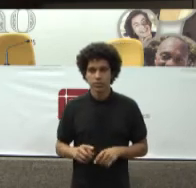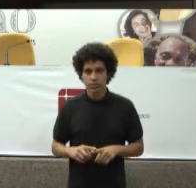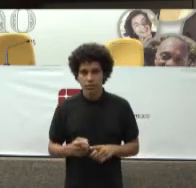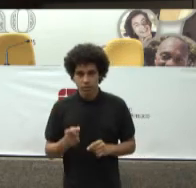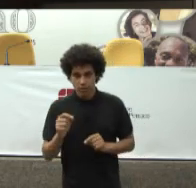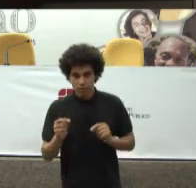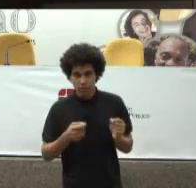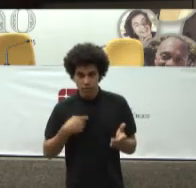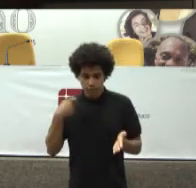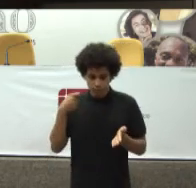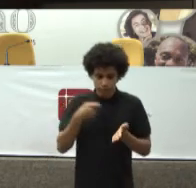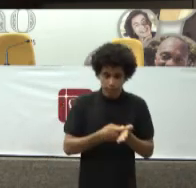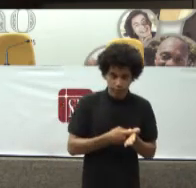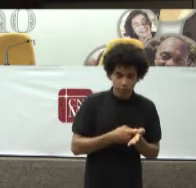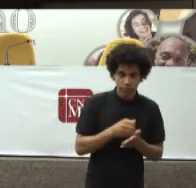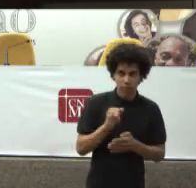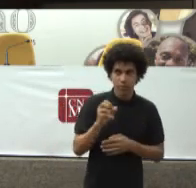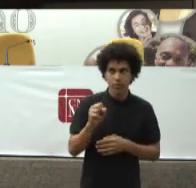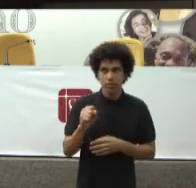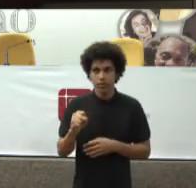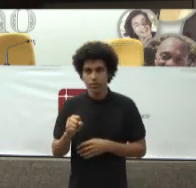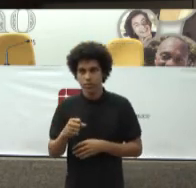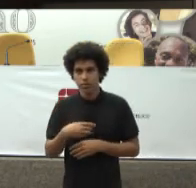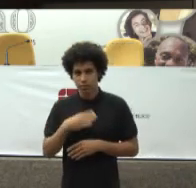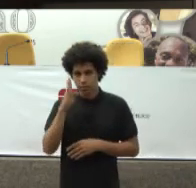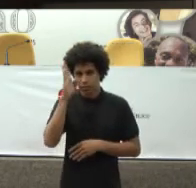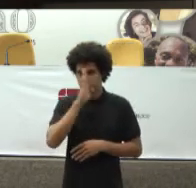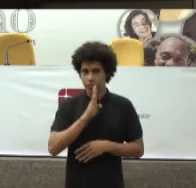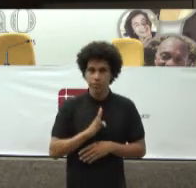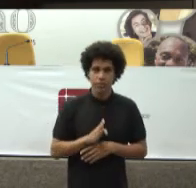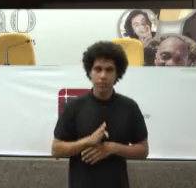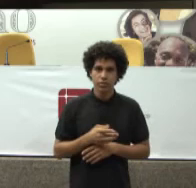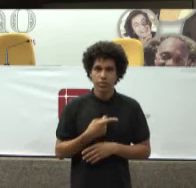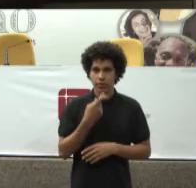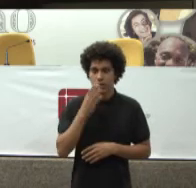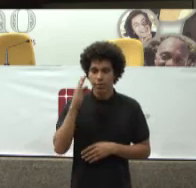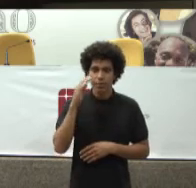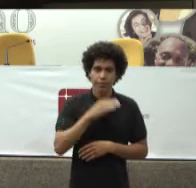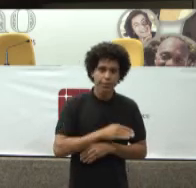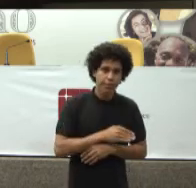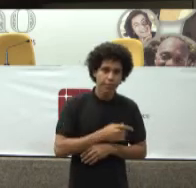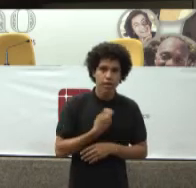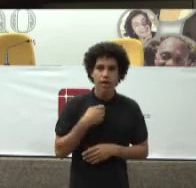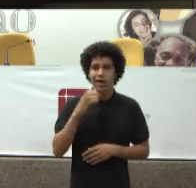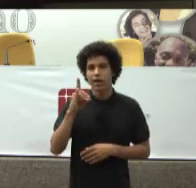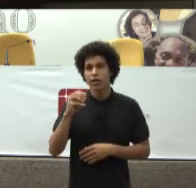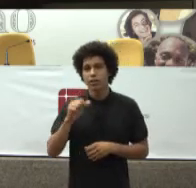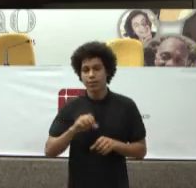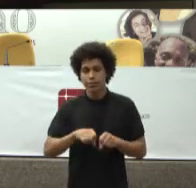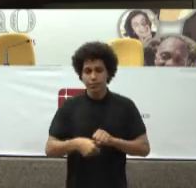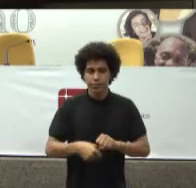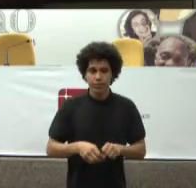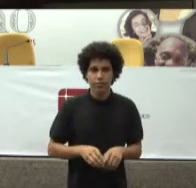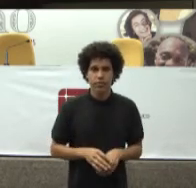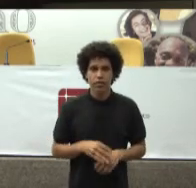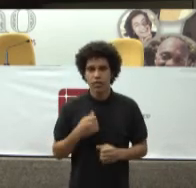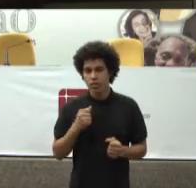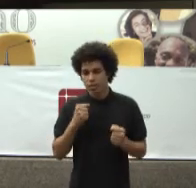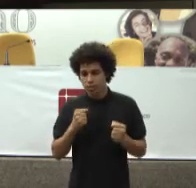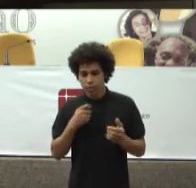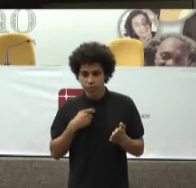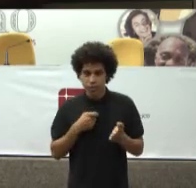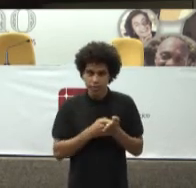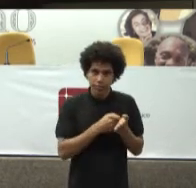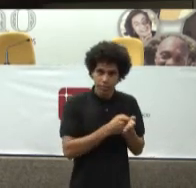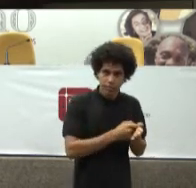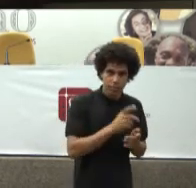Quem afirma isso Para o Brasil O faz uma má academia Faz um mau estudo acadêmico Pode afirmar isso No município de São